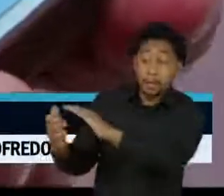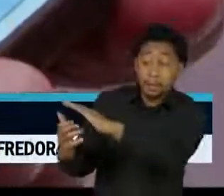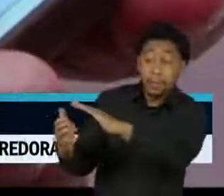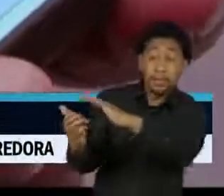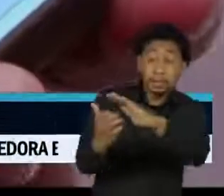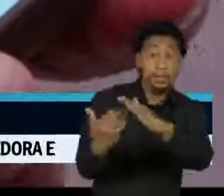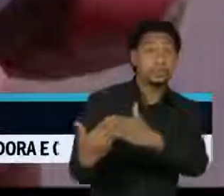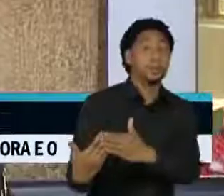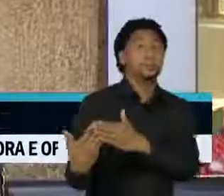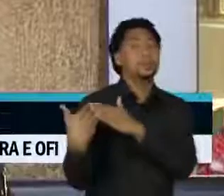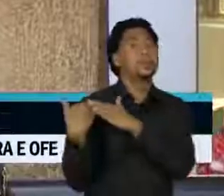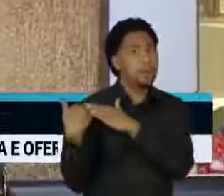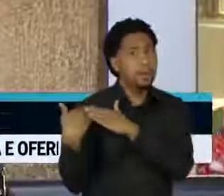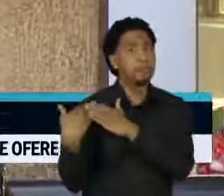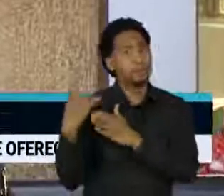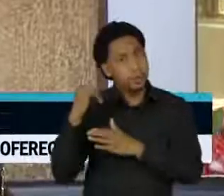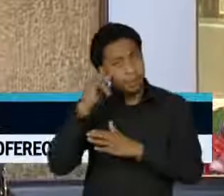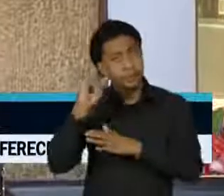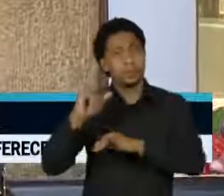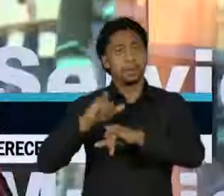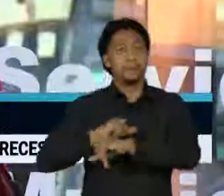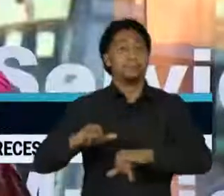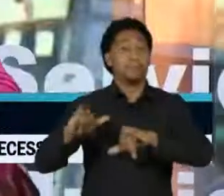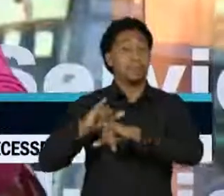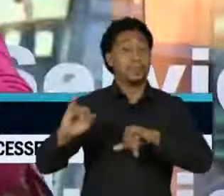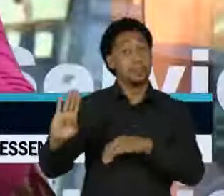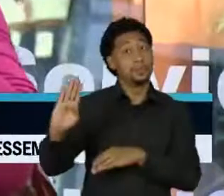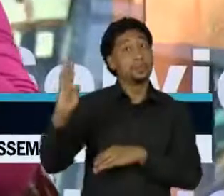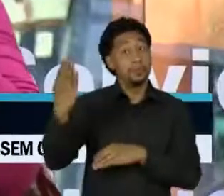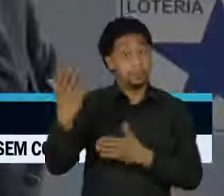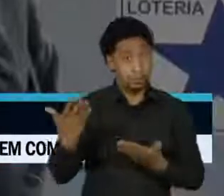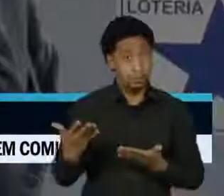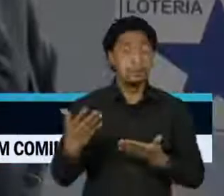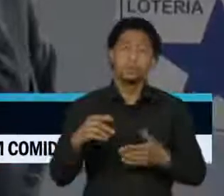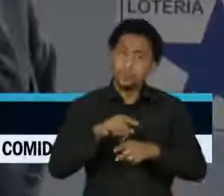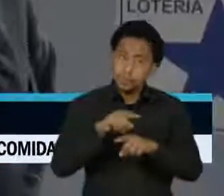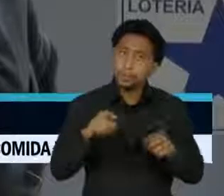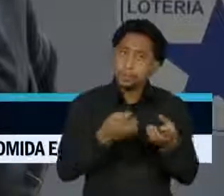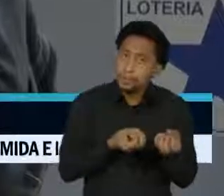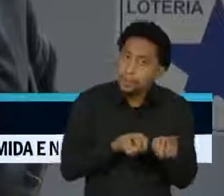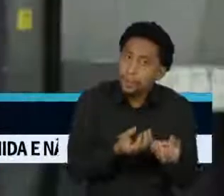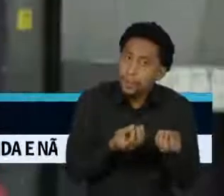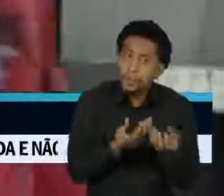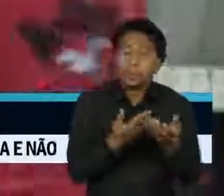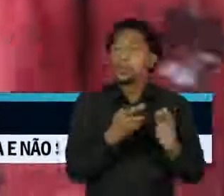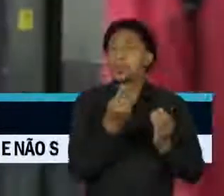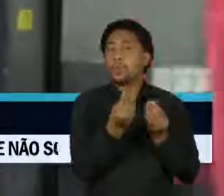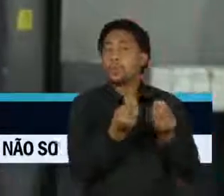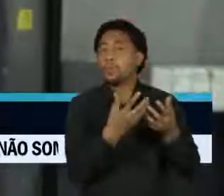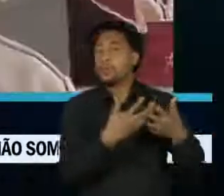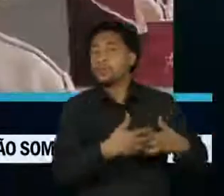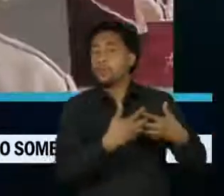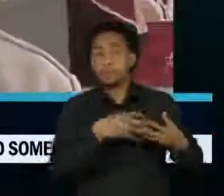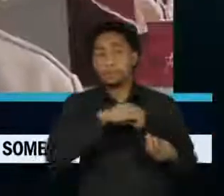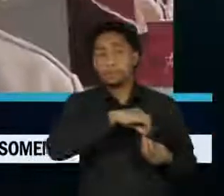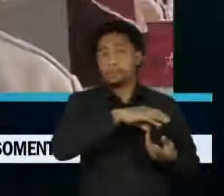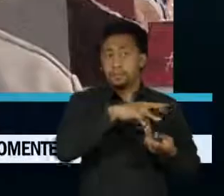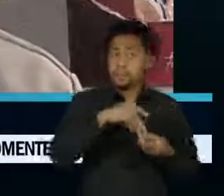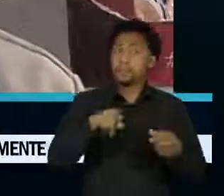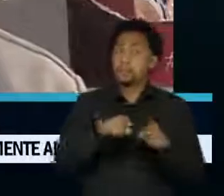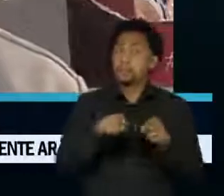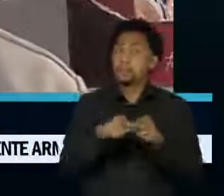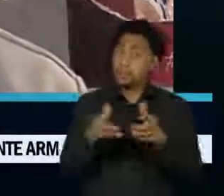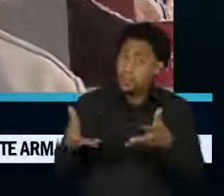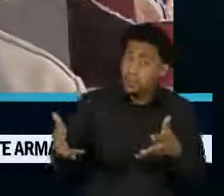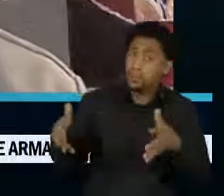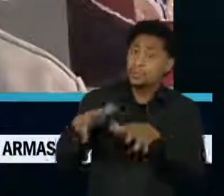desinformação. Lógico que a educação midiática ajuda bastante, assim como ter programas de inclusão digital. Não existe uma